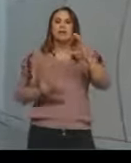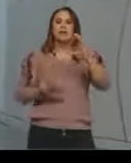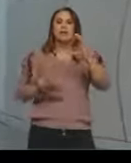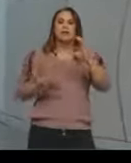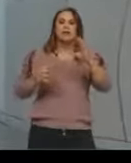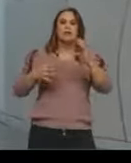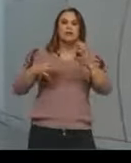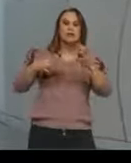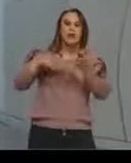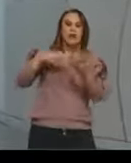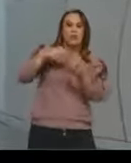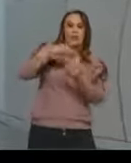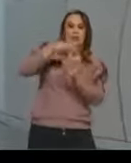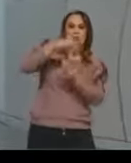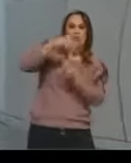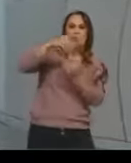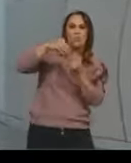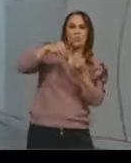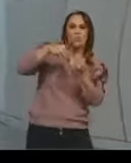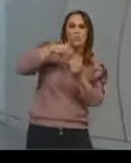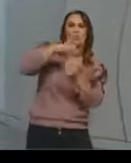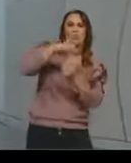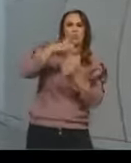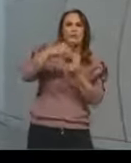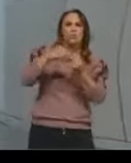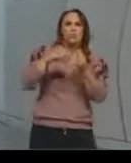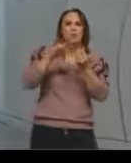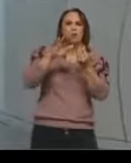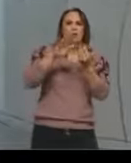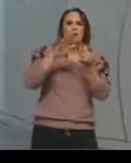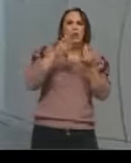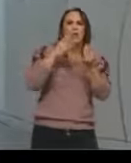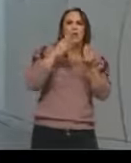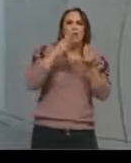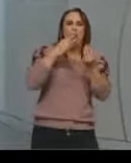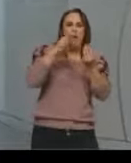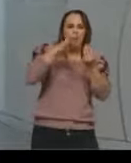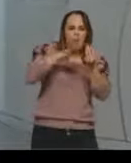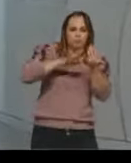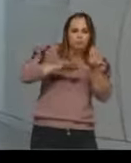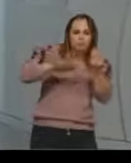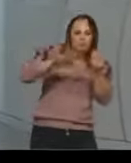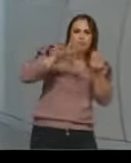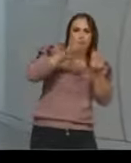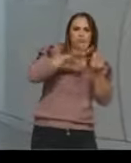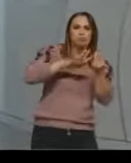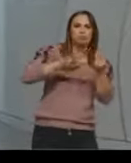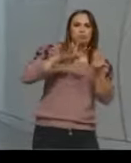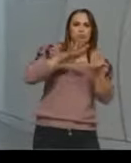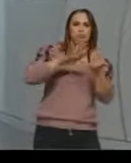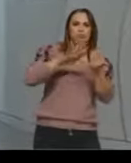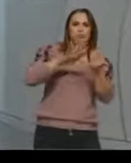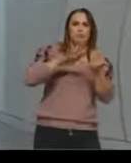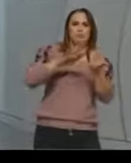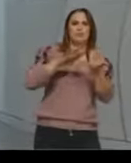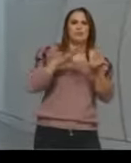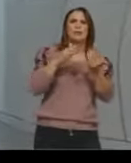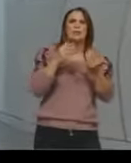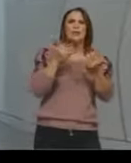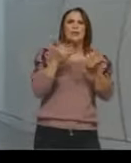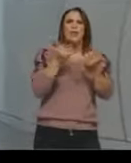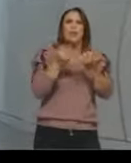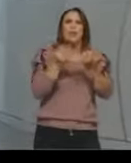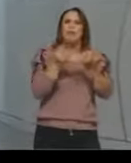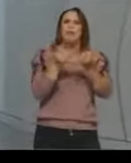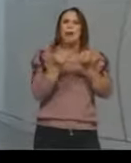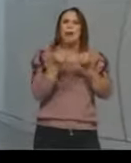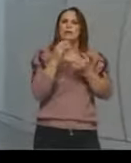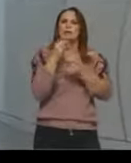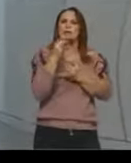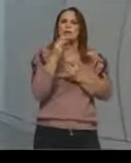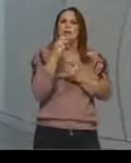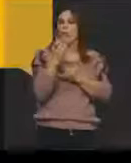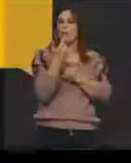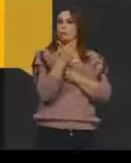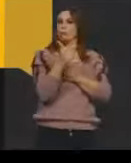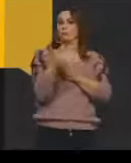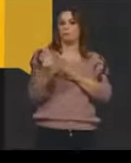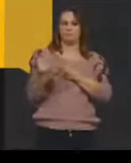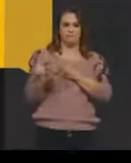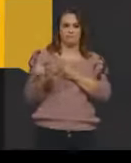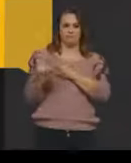gelatina incolor, né, é mais ou menos essa ideia. Bom, ela não apresenta toxicidade da outra